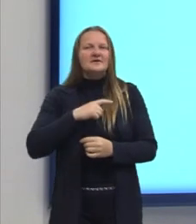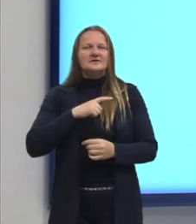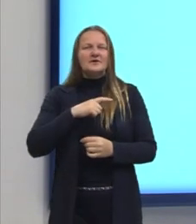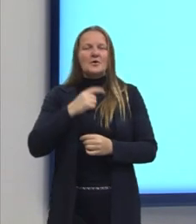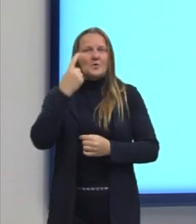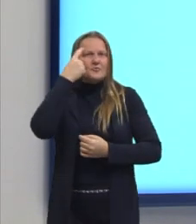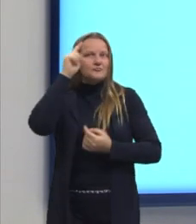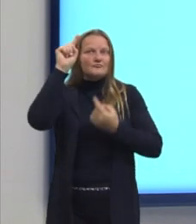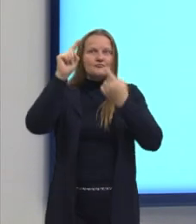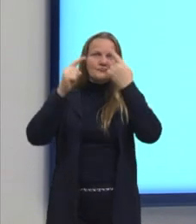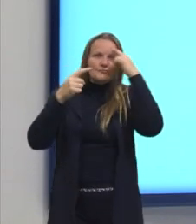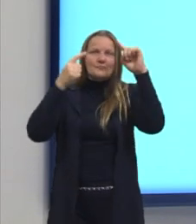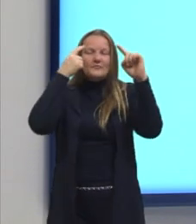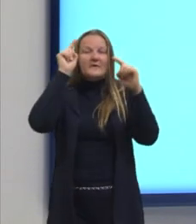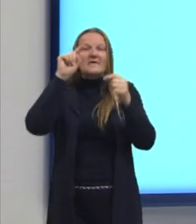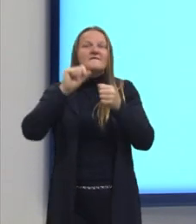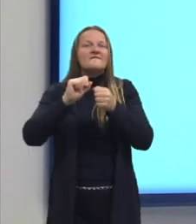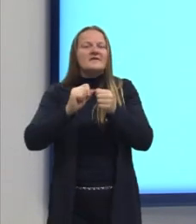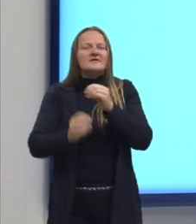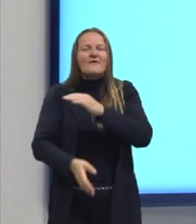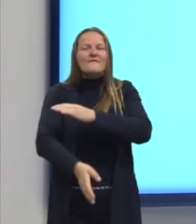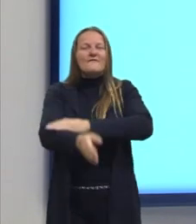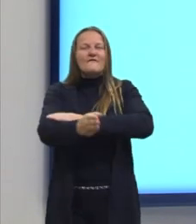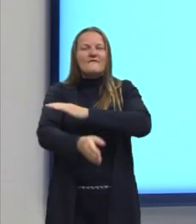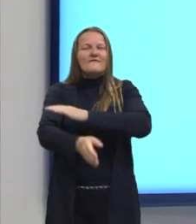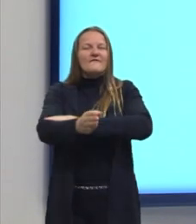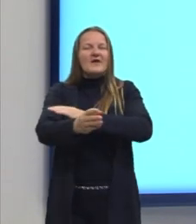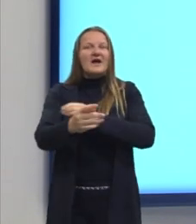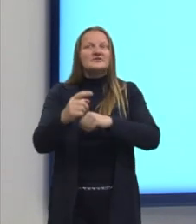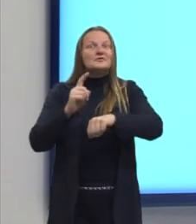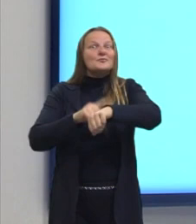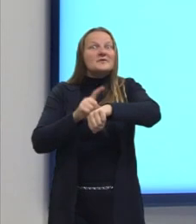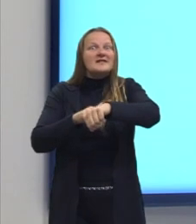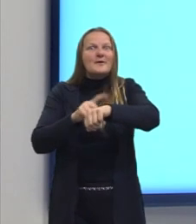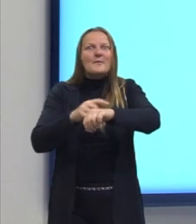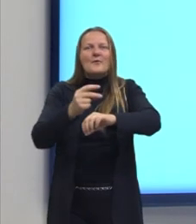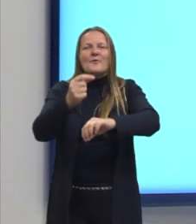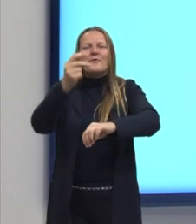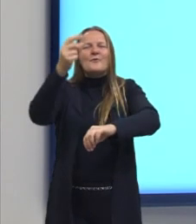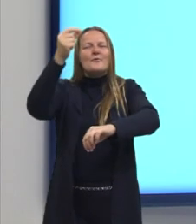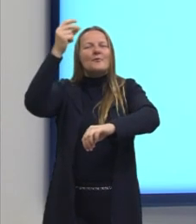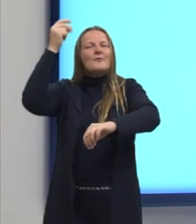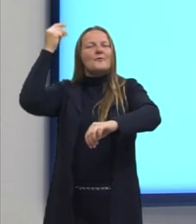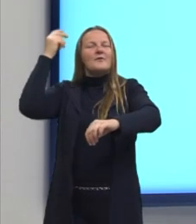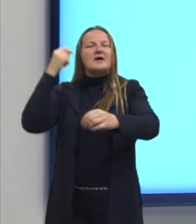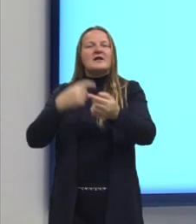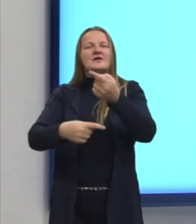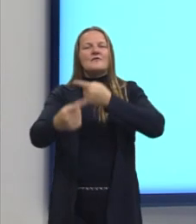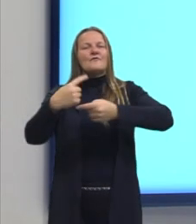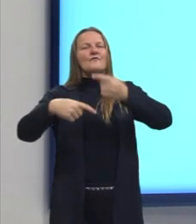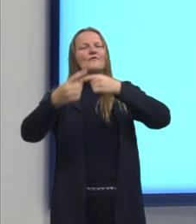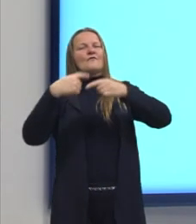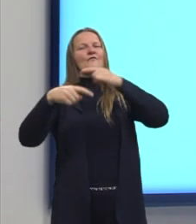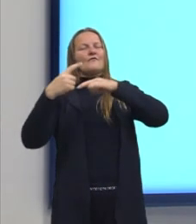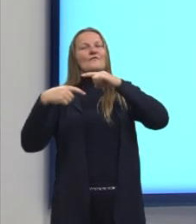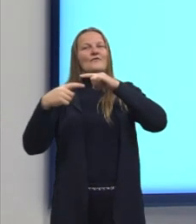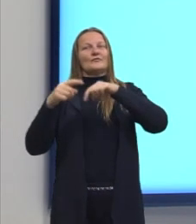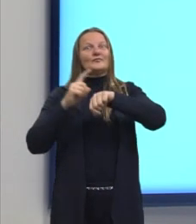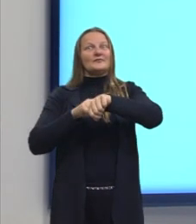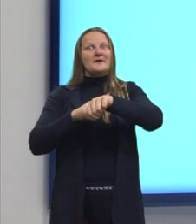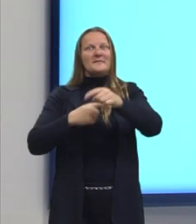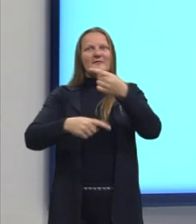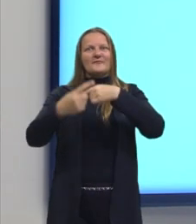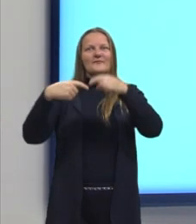inventos permite que ele faça uma viagem no tempo, retornando para aquela época e podendo